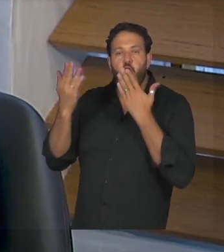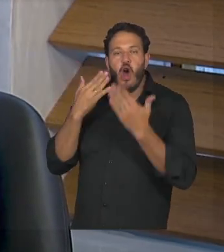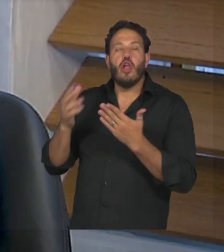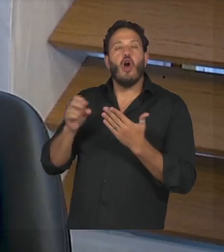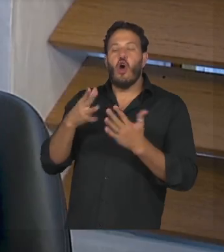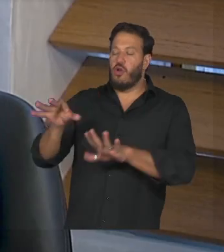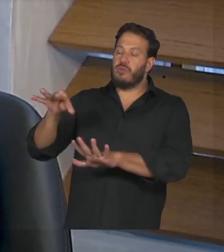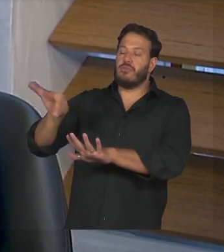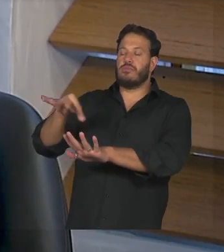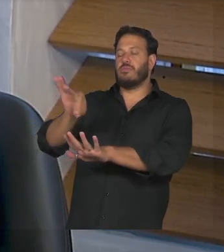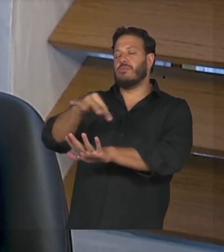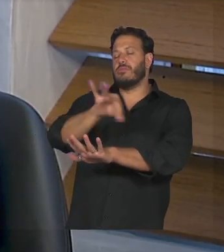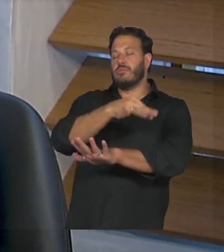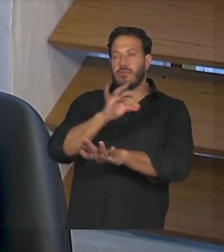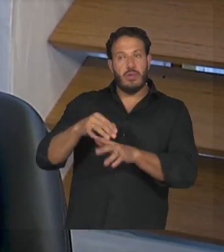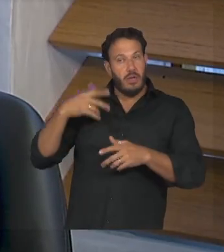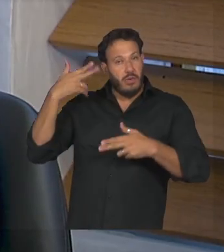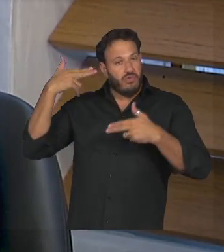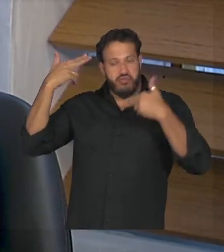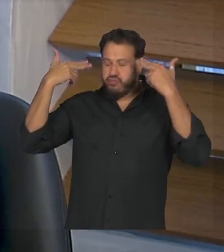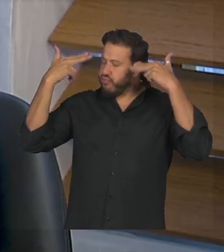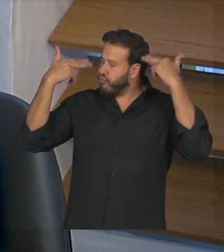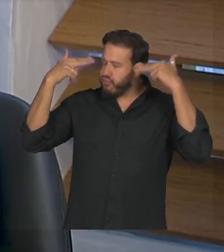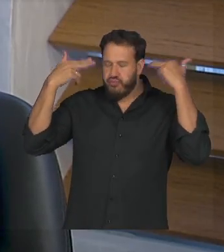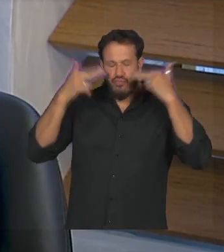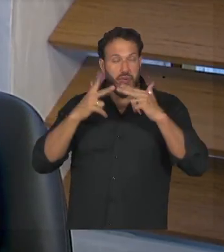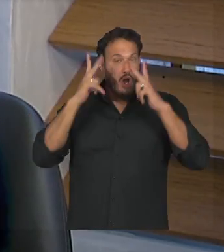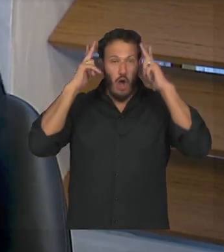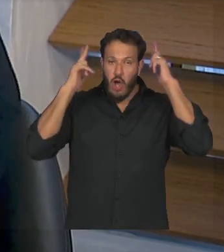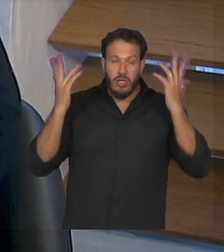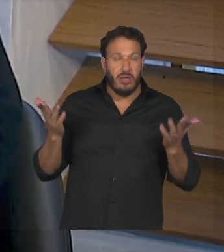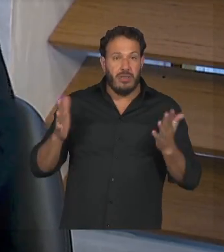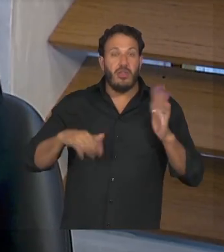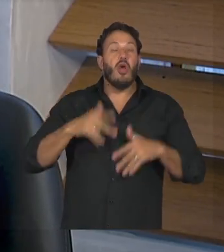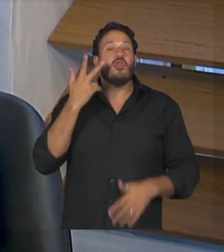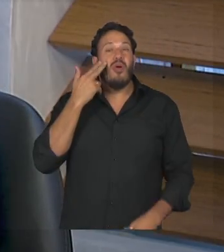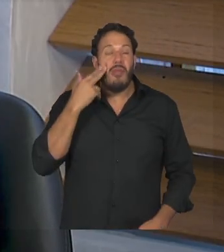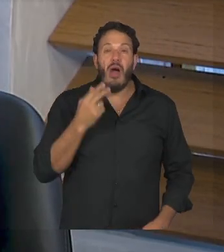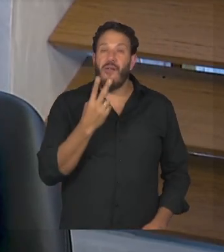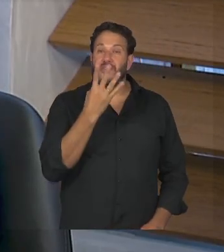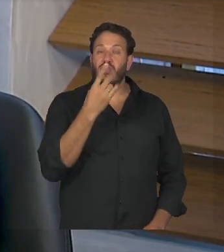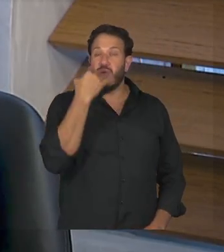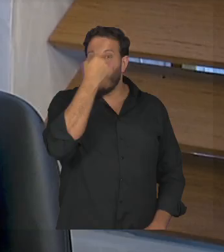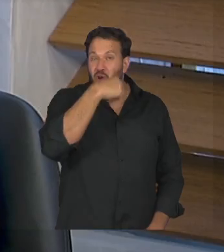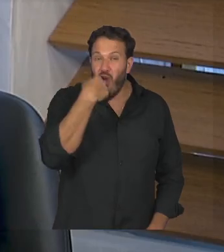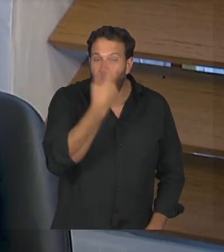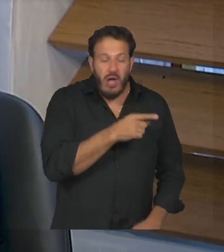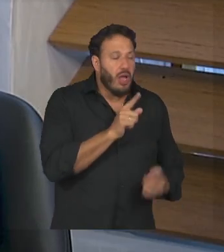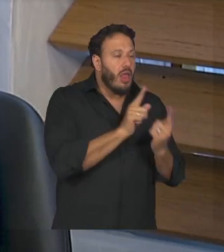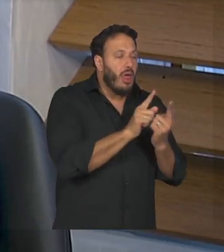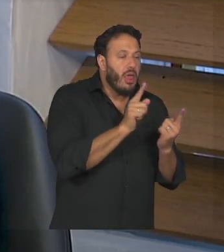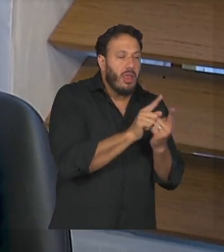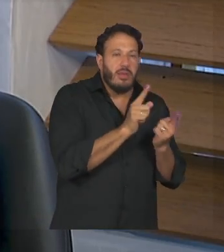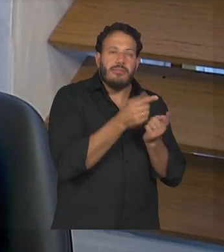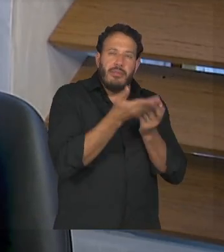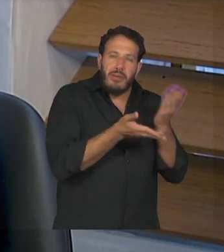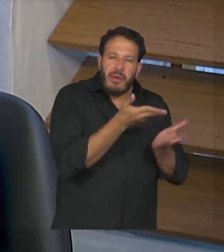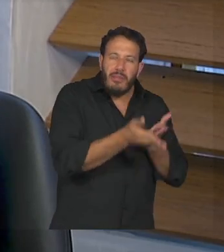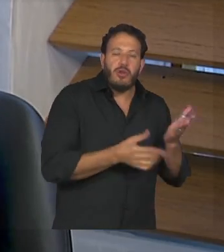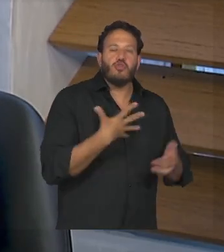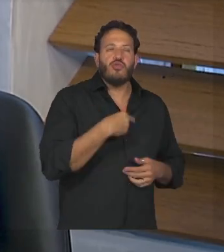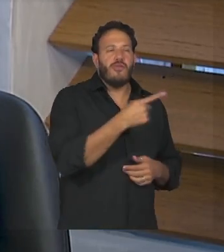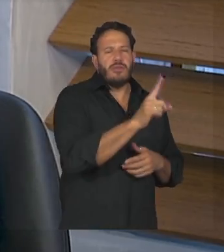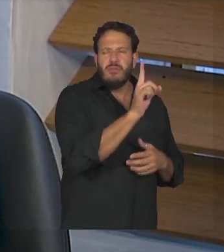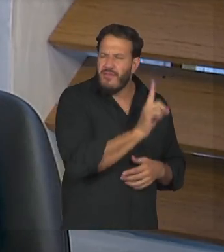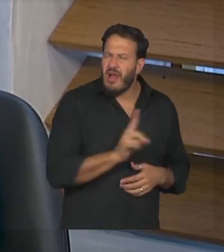fazer o cabelo porque a mãe fica geralmente 24 horas é neste processo com o filho então vai fazer